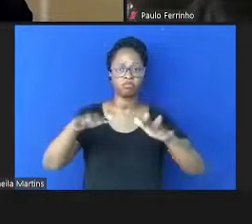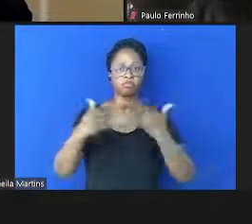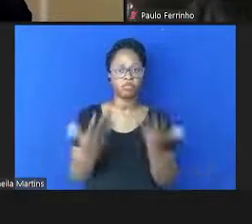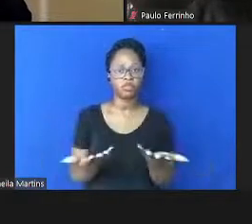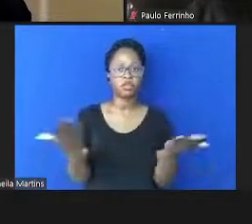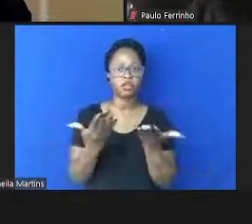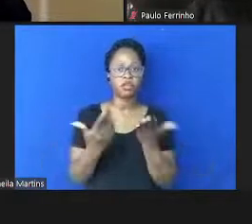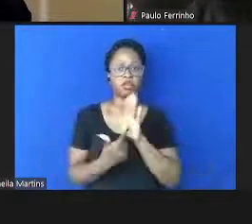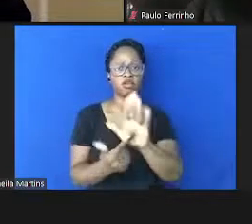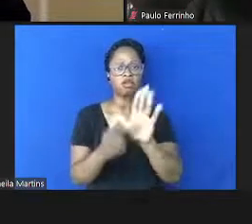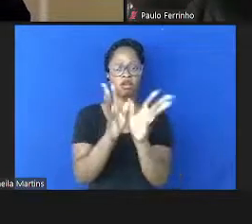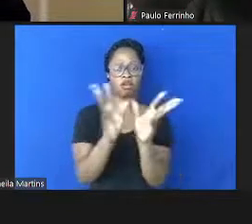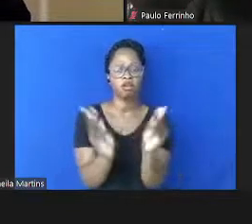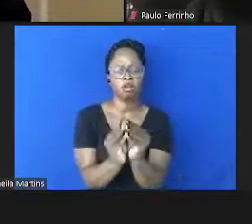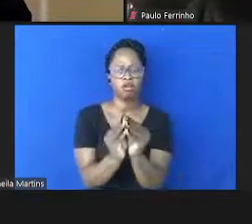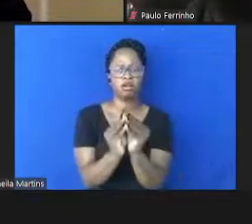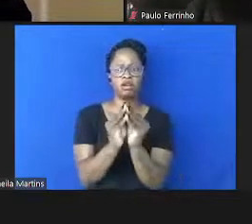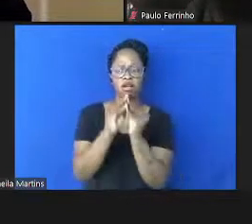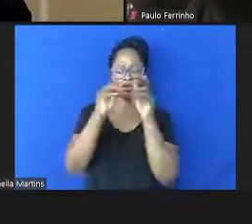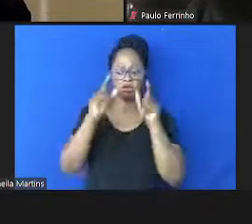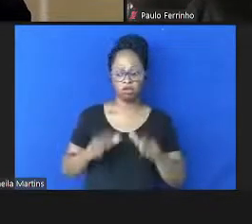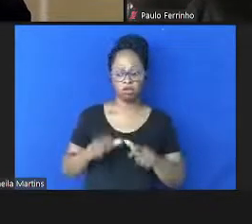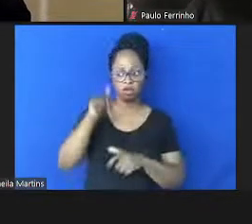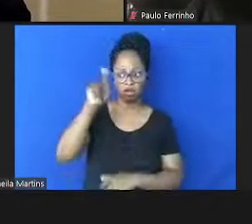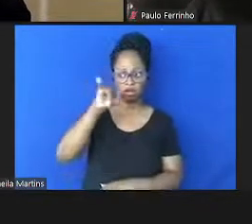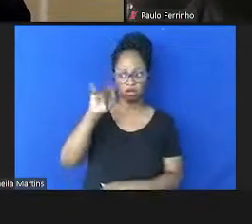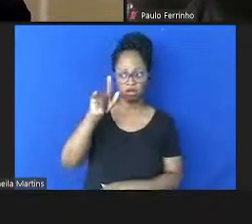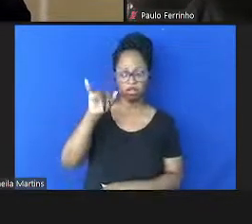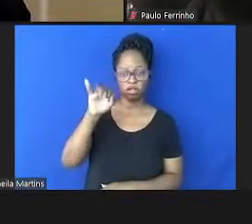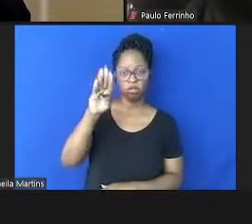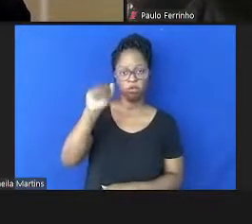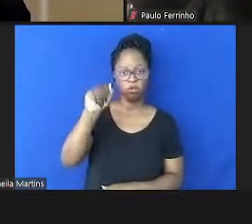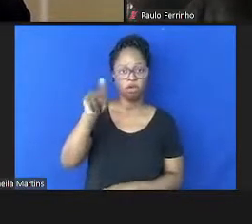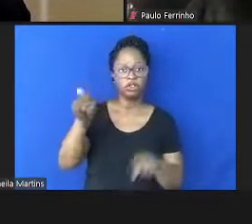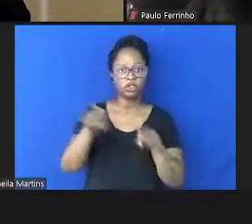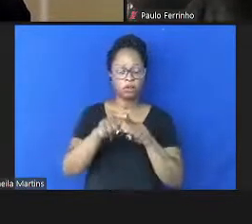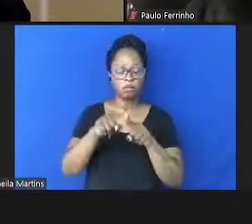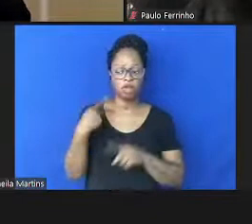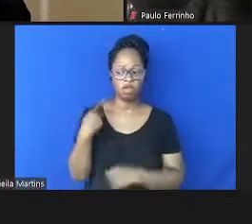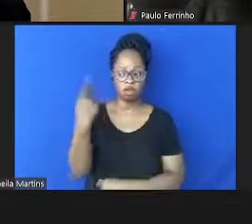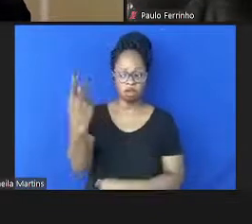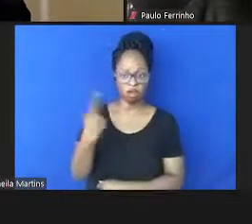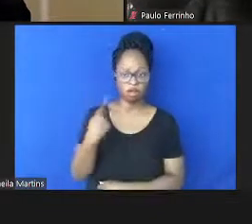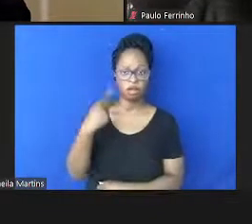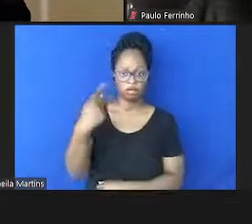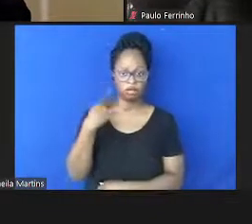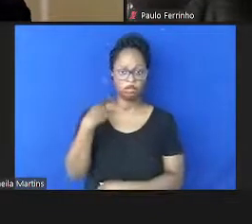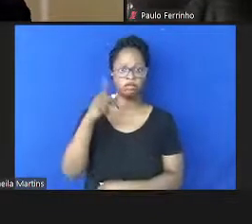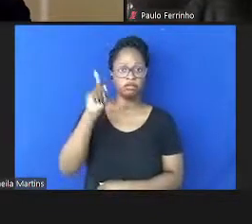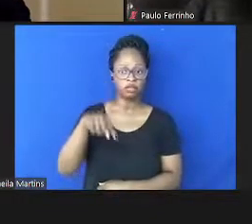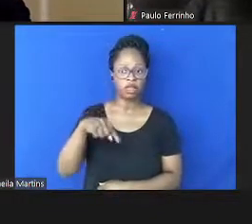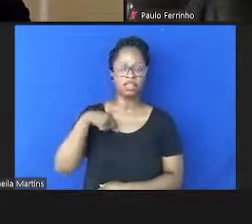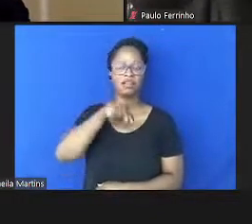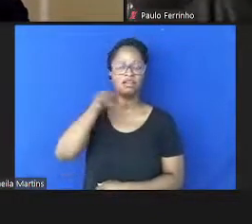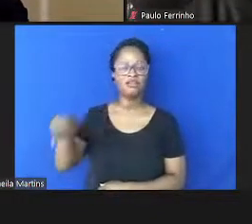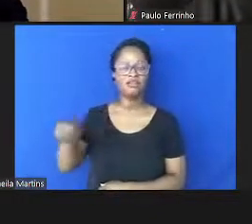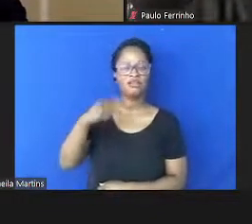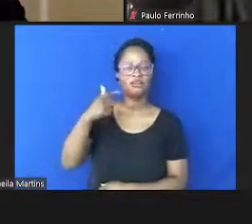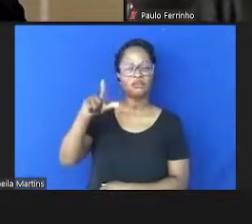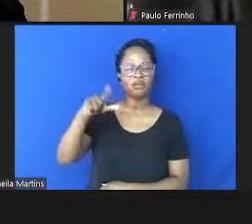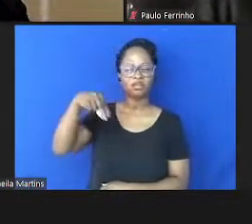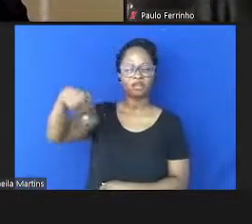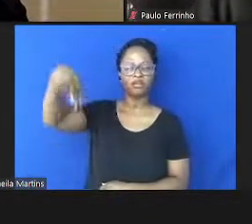Sr. Consul-geral, que está em Lisboa, também do Sr. Embaixador, que só não participa na abertura porque está no Nordeste, também na abertura hoje de uma